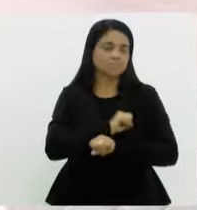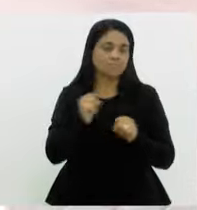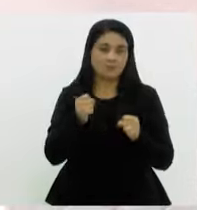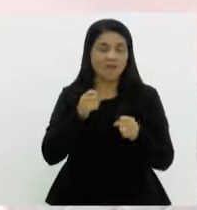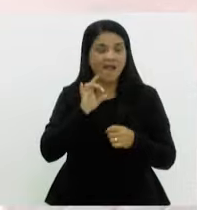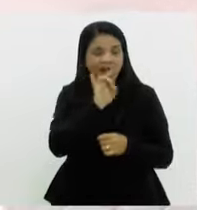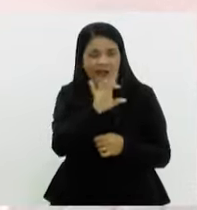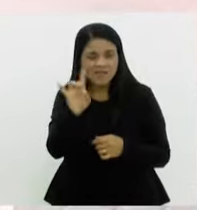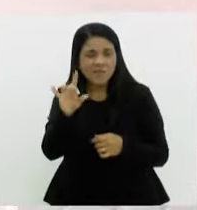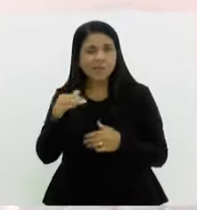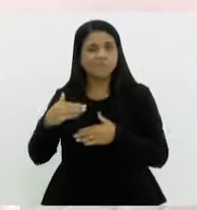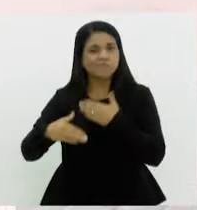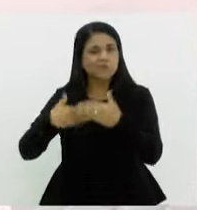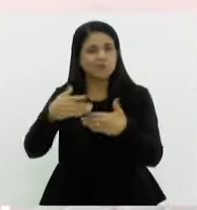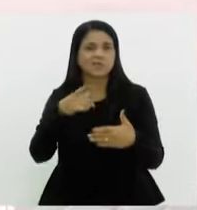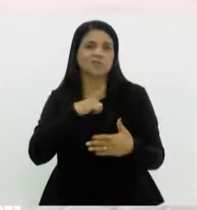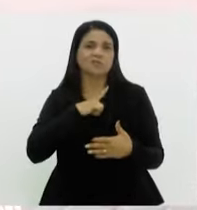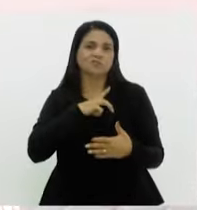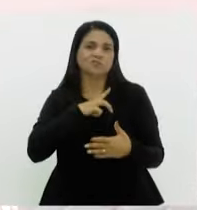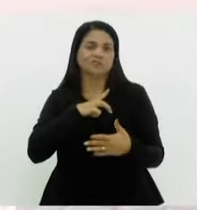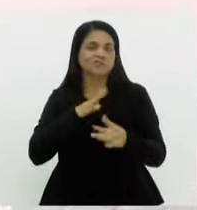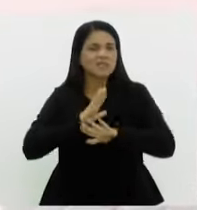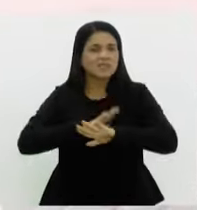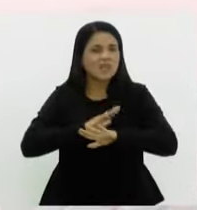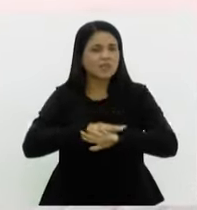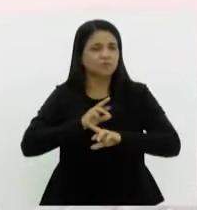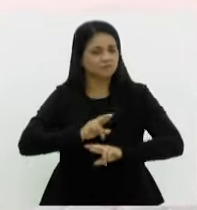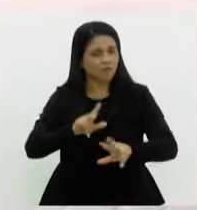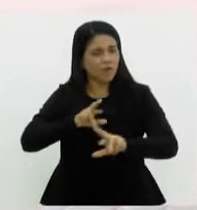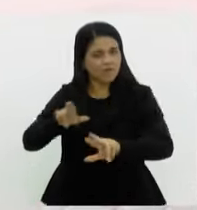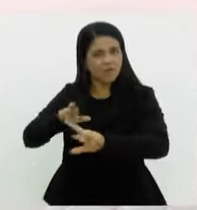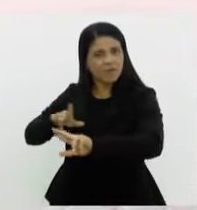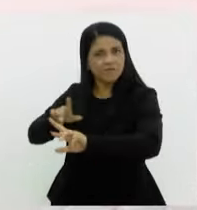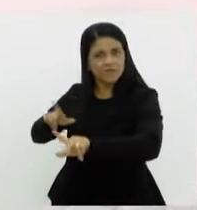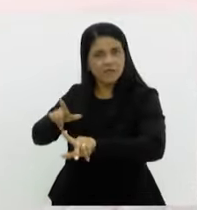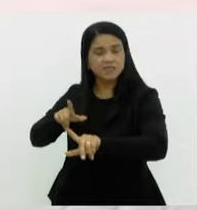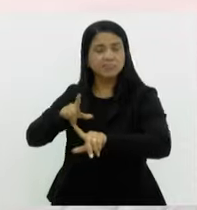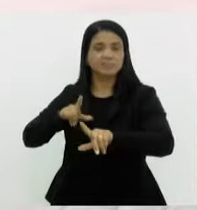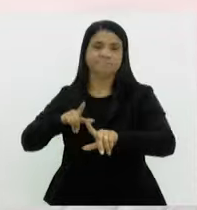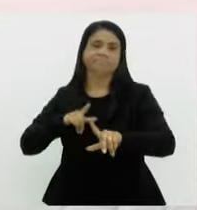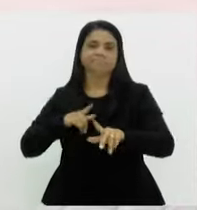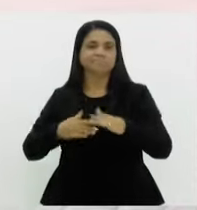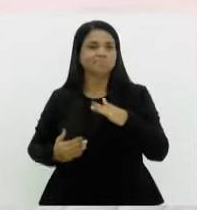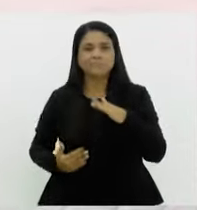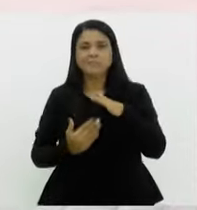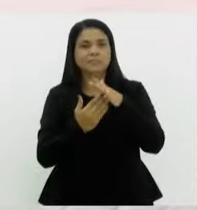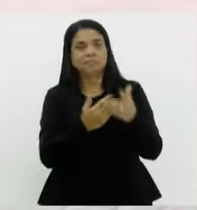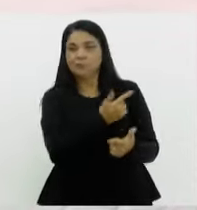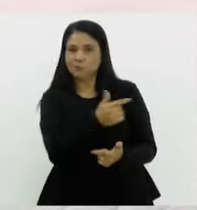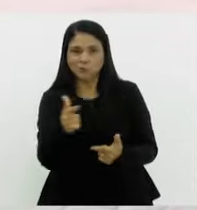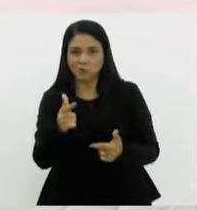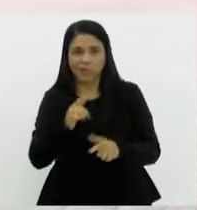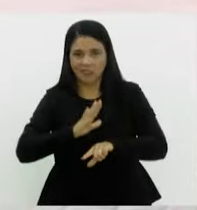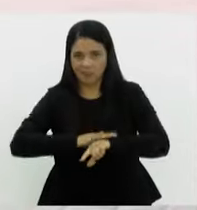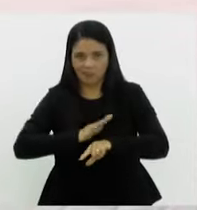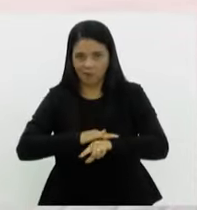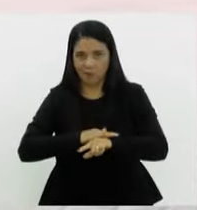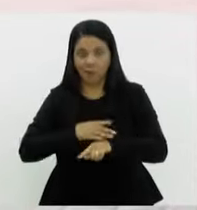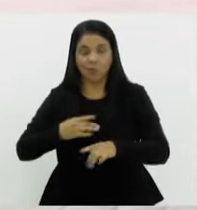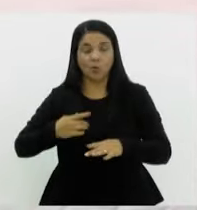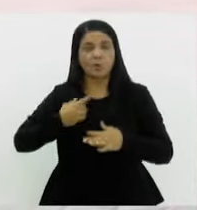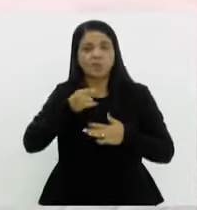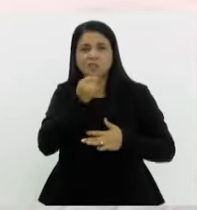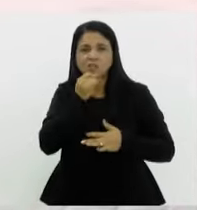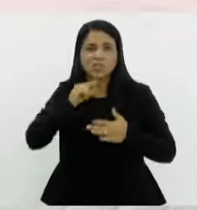é de cada um mesmo, mas que cada um tem o seu tempo, né? Que não tem um tempo determinado para o luto. E nós lá discutimos temas, né?